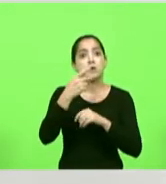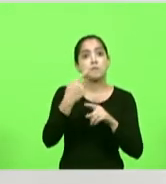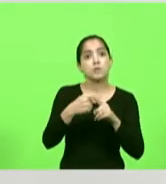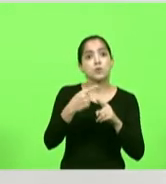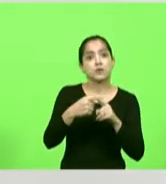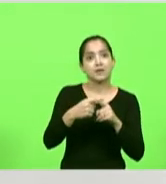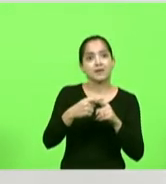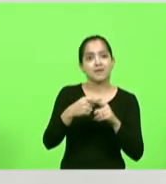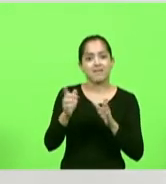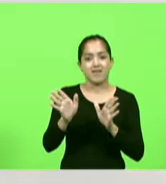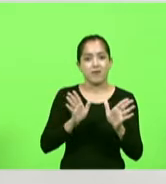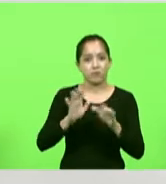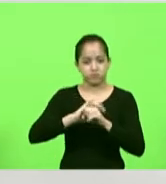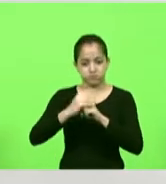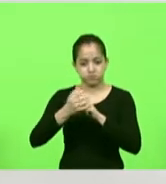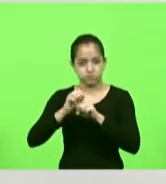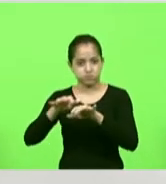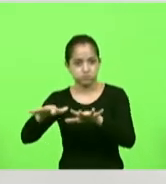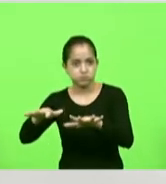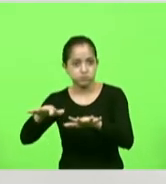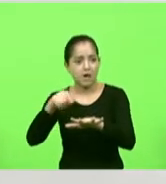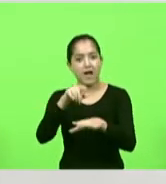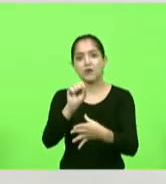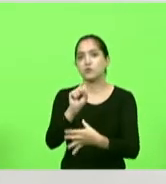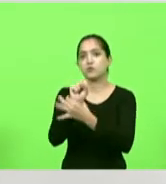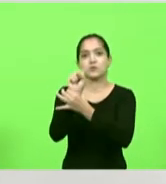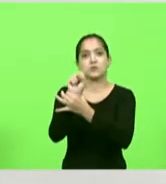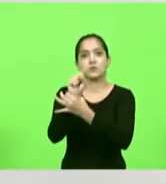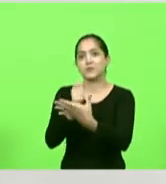portanto, sendo pandemia, o seguro não cobre.